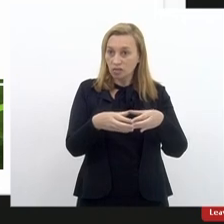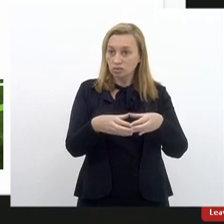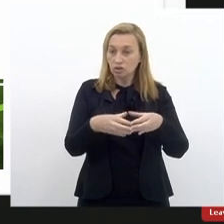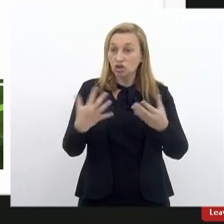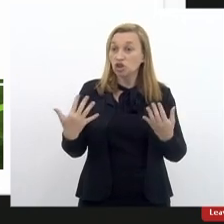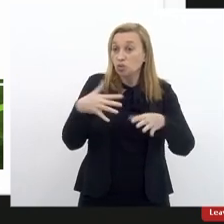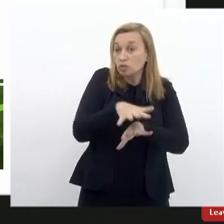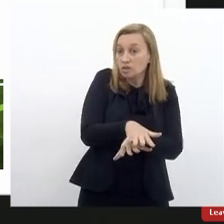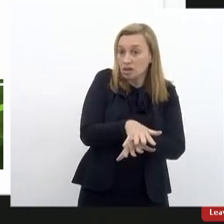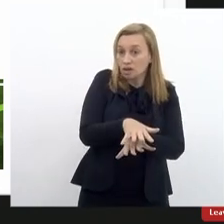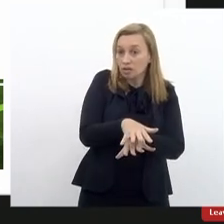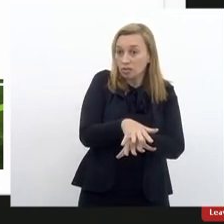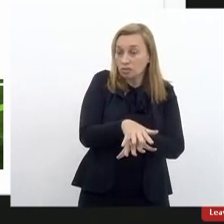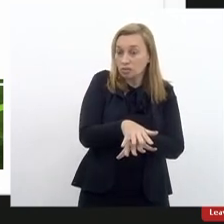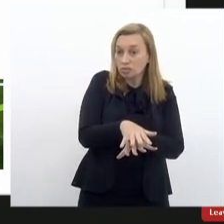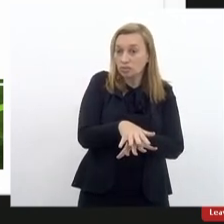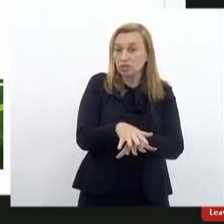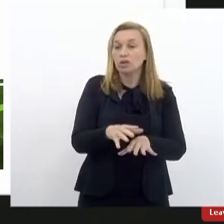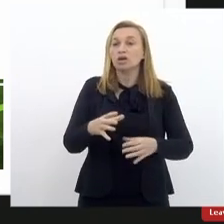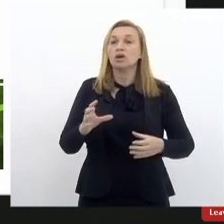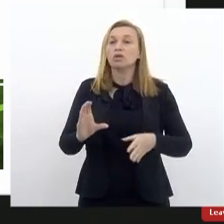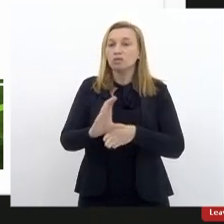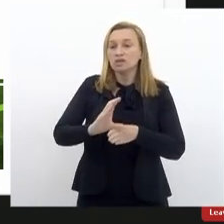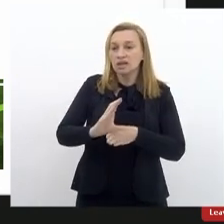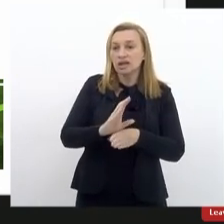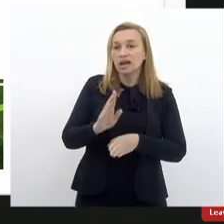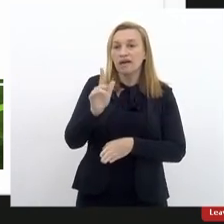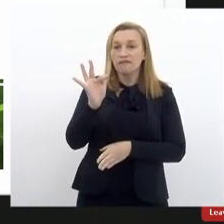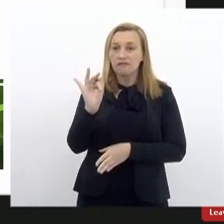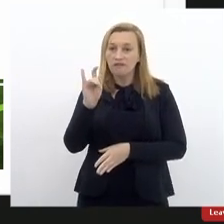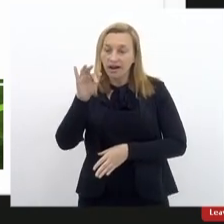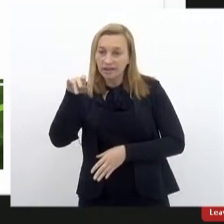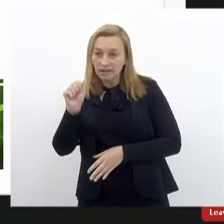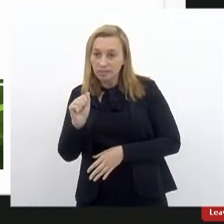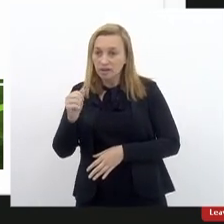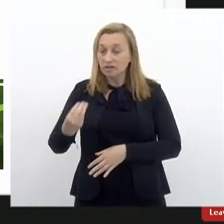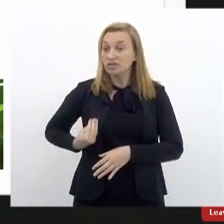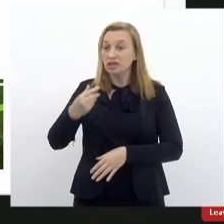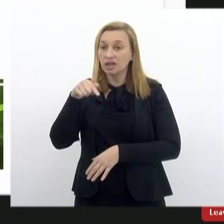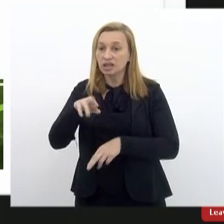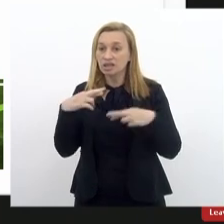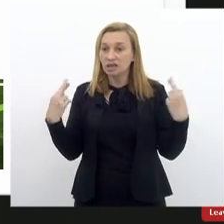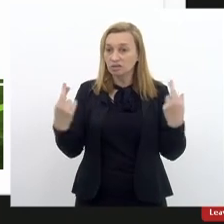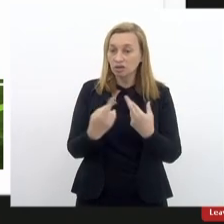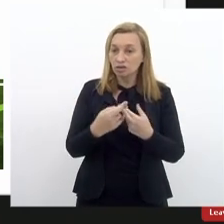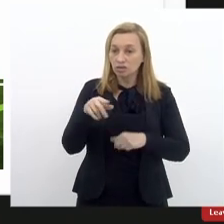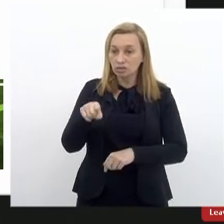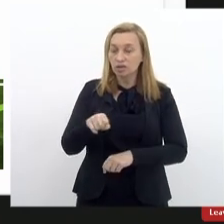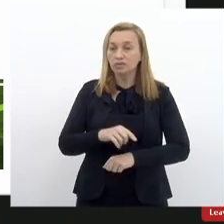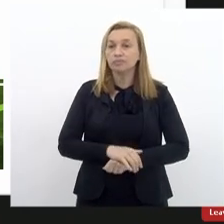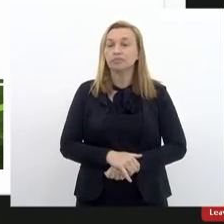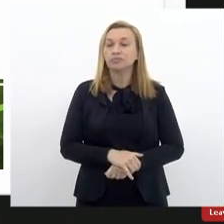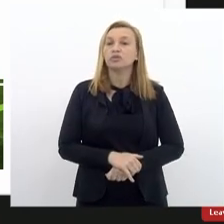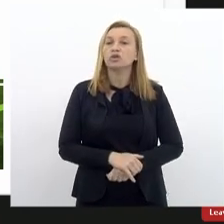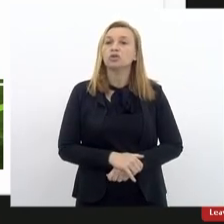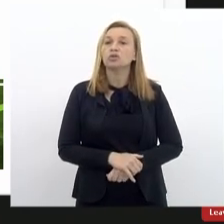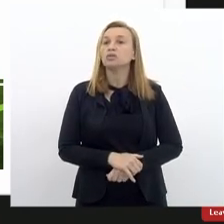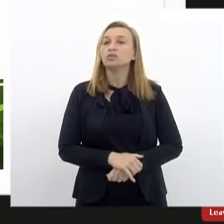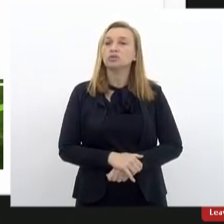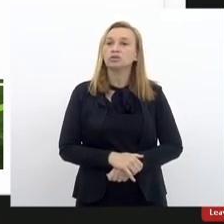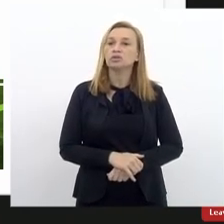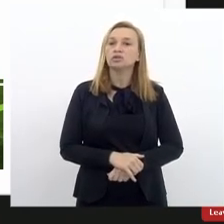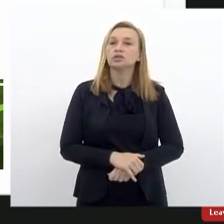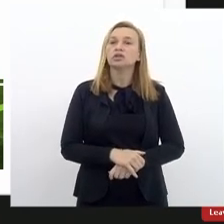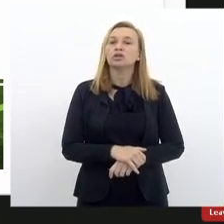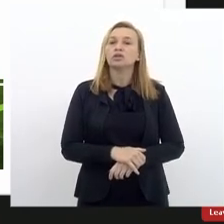Inclusão e Diversidade é presidida pela conselheira Fátima Baima, que encontra-se presente nessa audiência, com os devidos